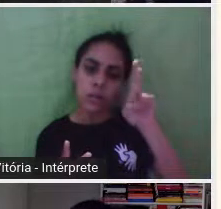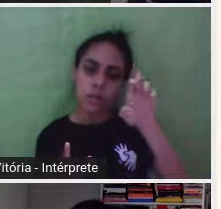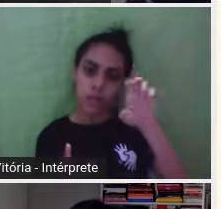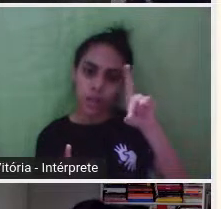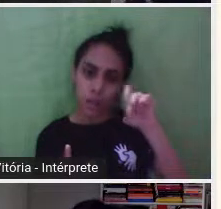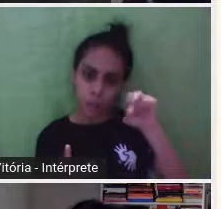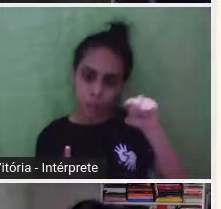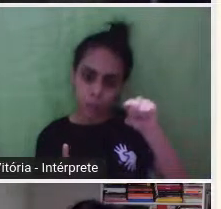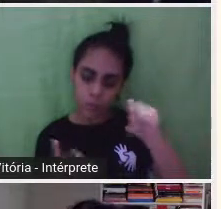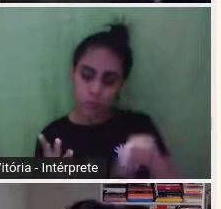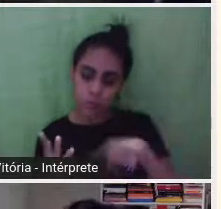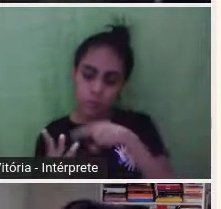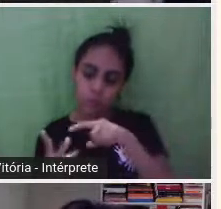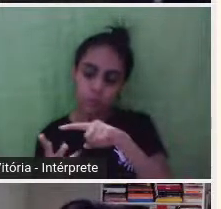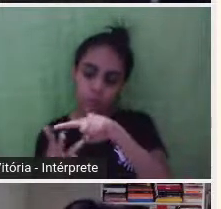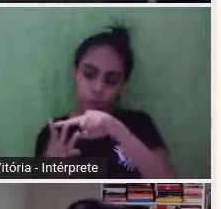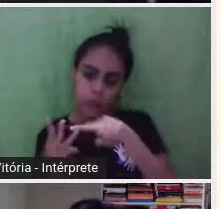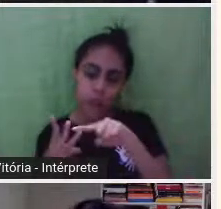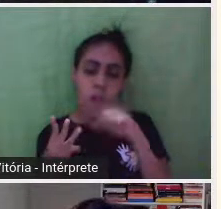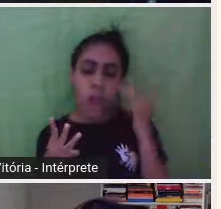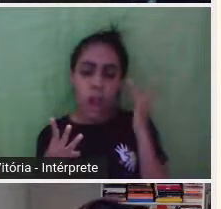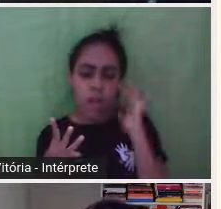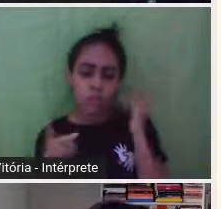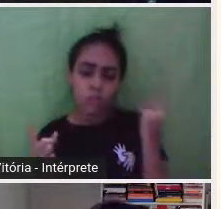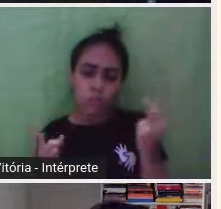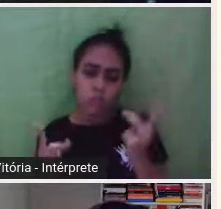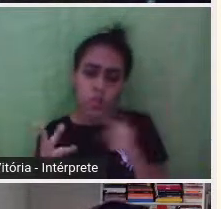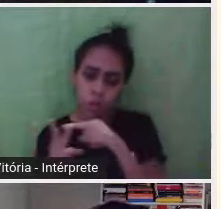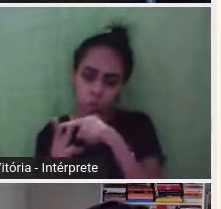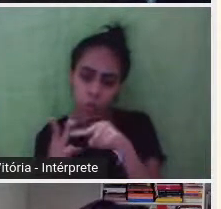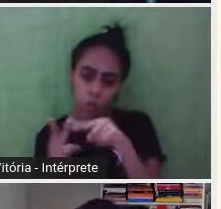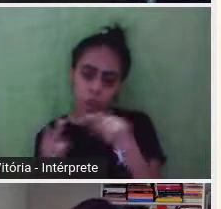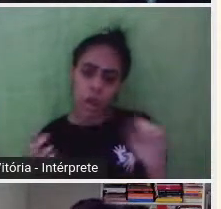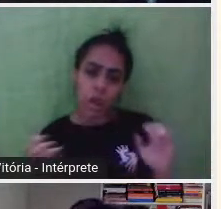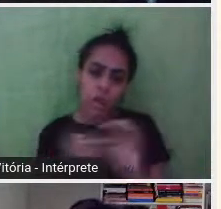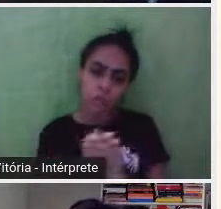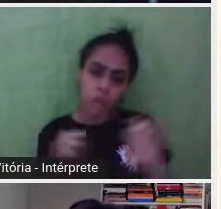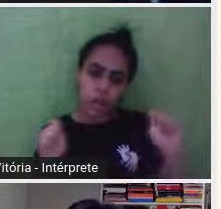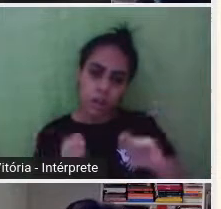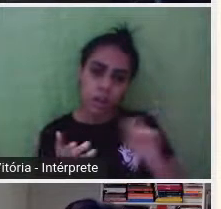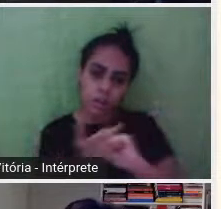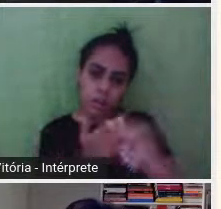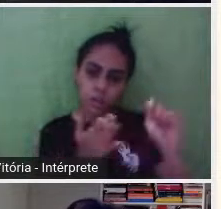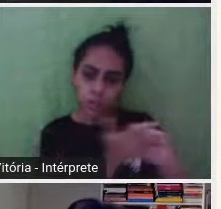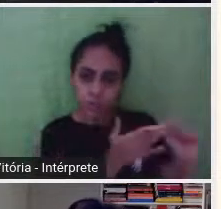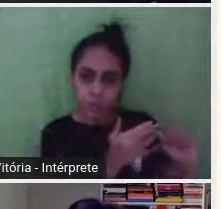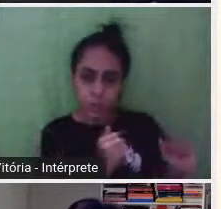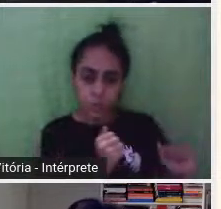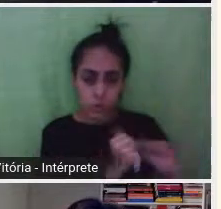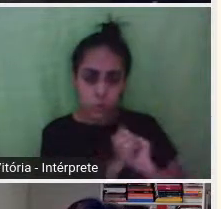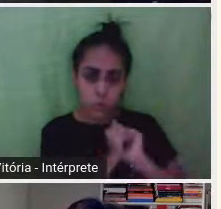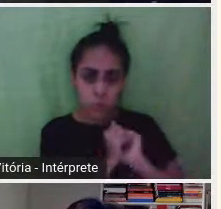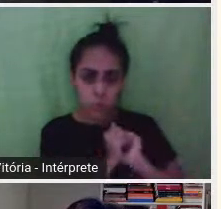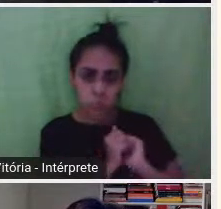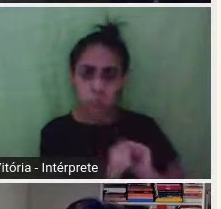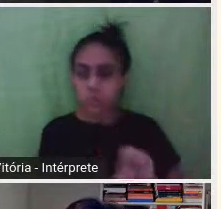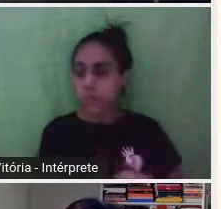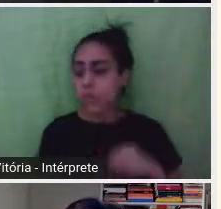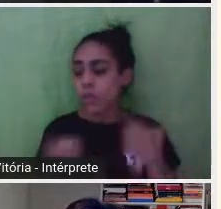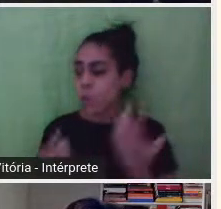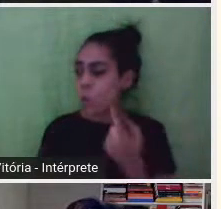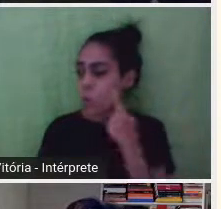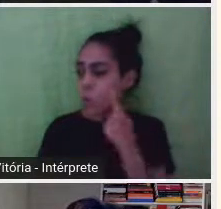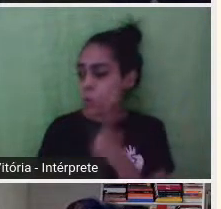poderia ser ele, porque ele é o marido dela e os dois poderiam escrever juntos, né? Gente, olha, eu não sei qual, qual é a